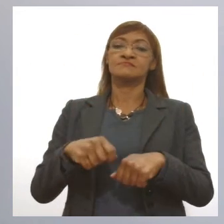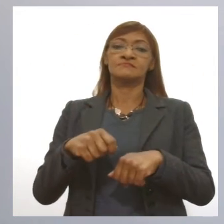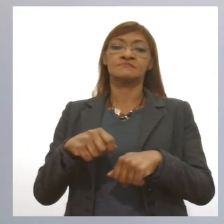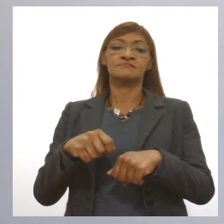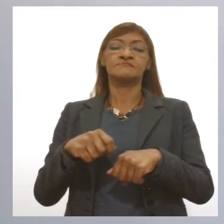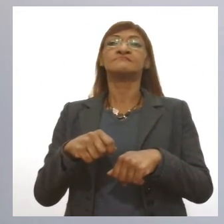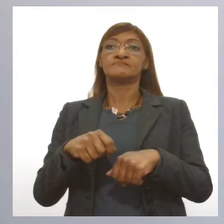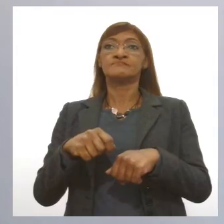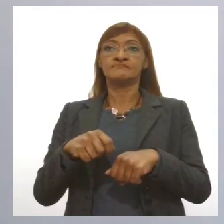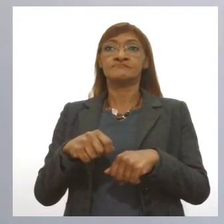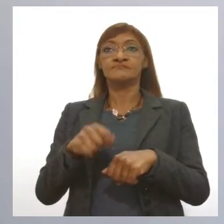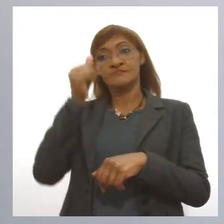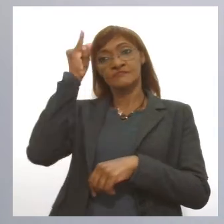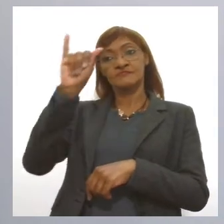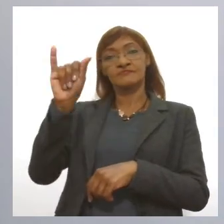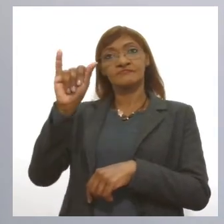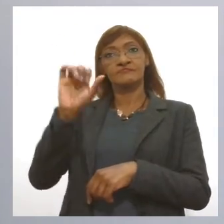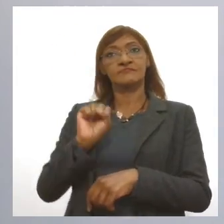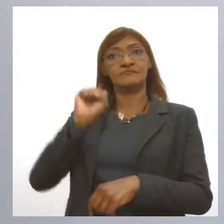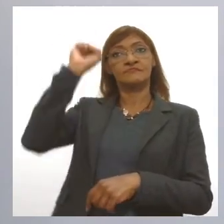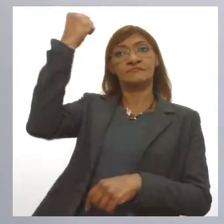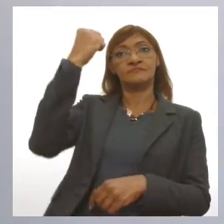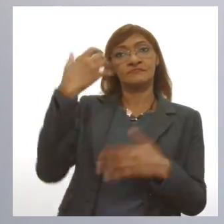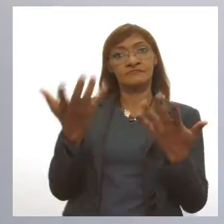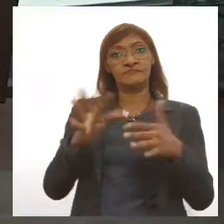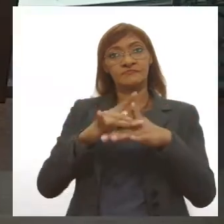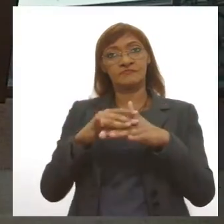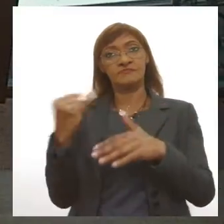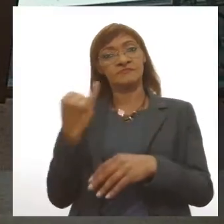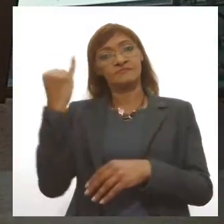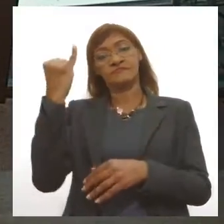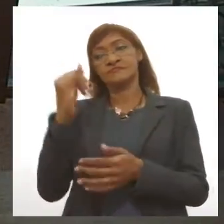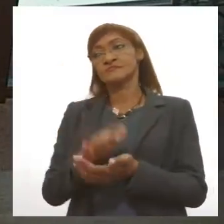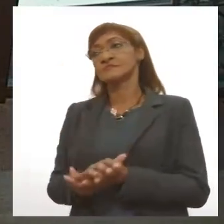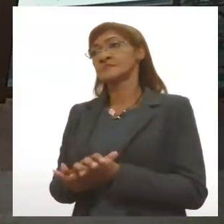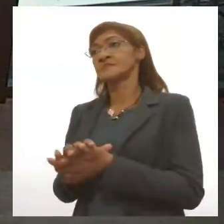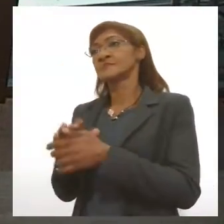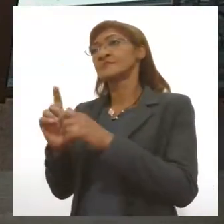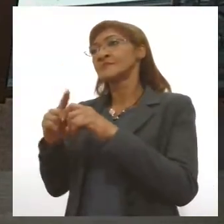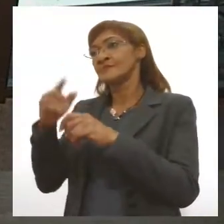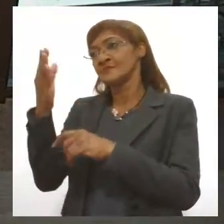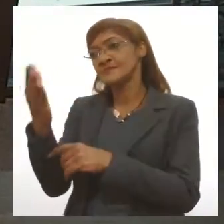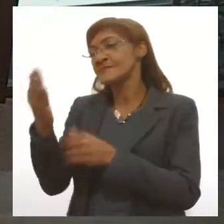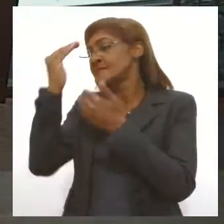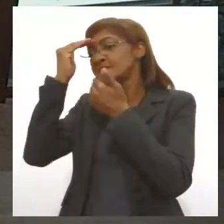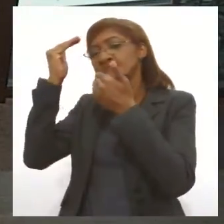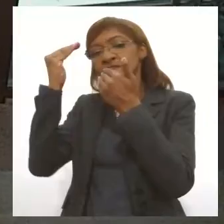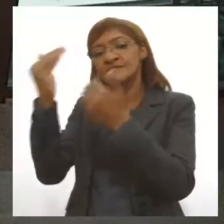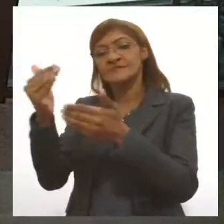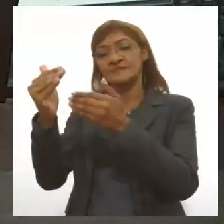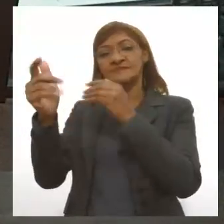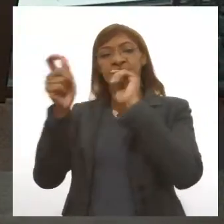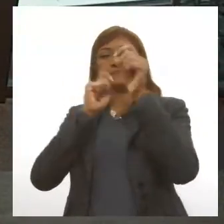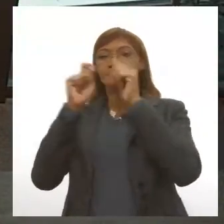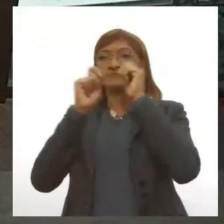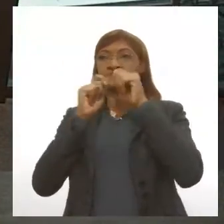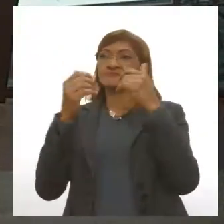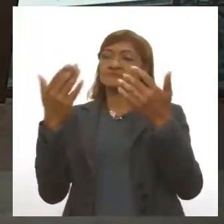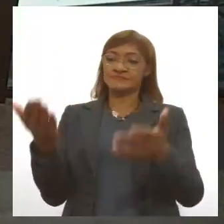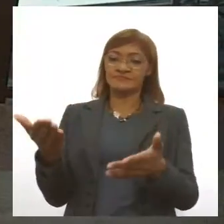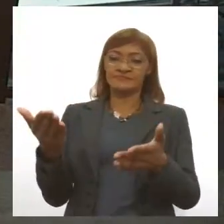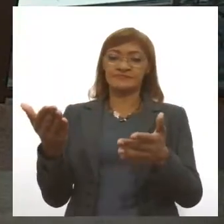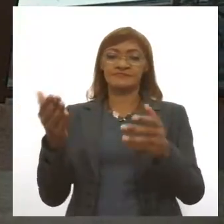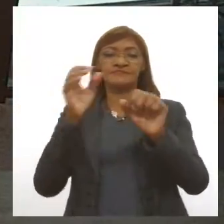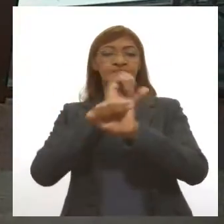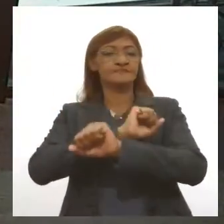graves da doença. Isso é importantíssimo. doutor Roque Pacheco, muito obrigado pela sua entrevista, sem dúvida, o senhor esclareceu